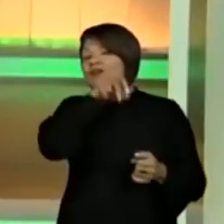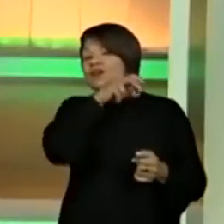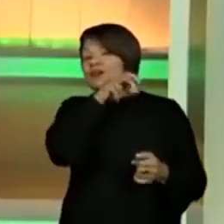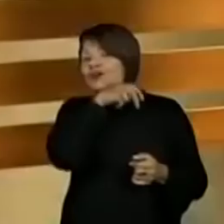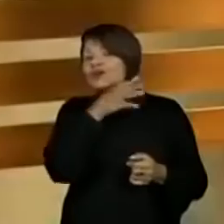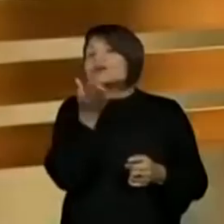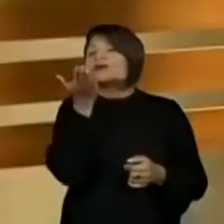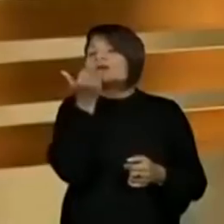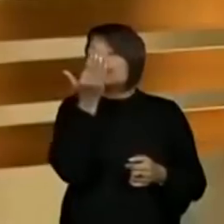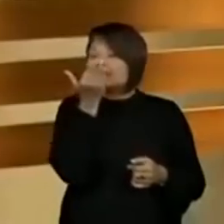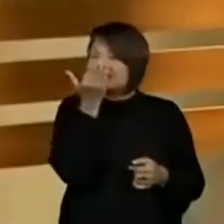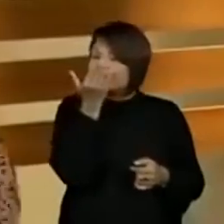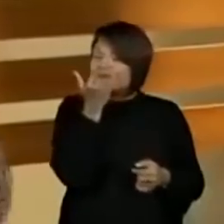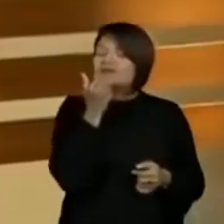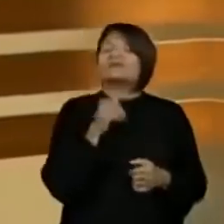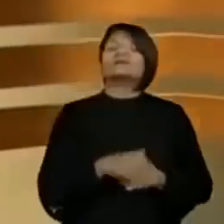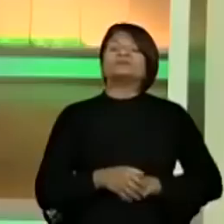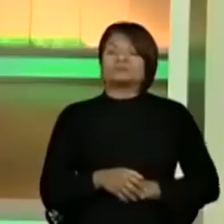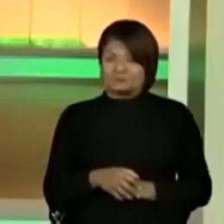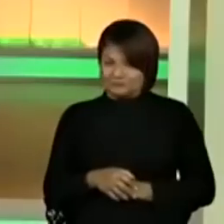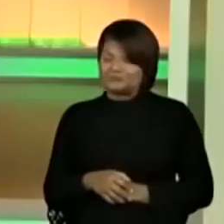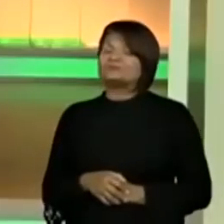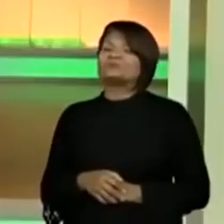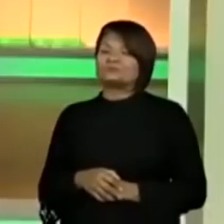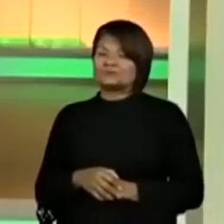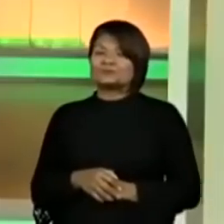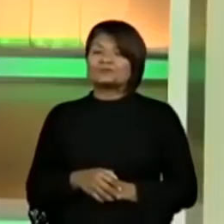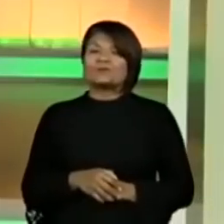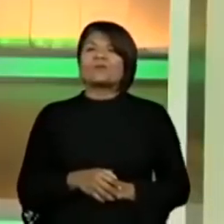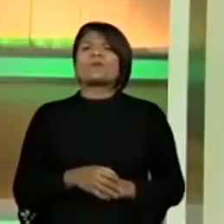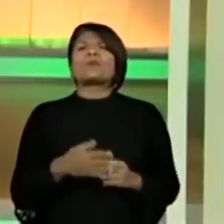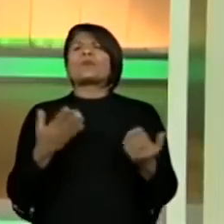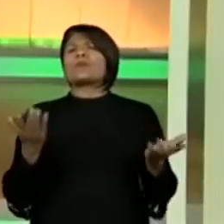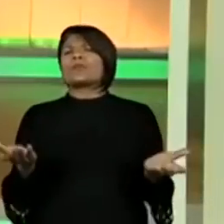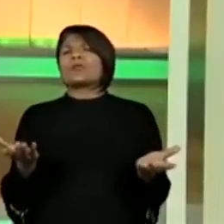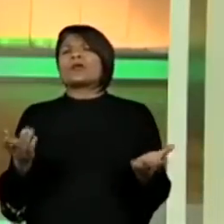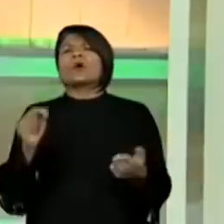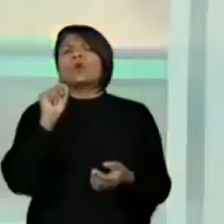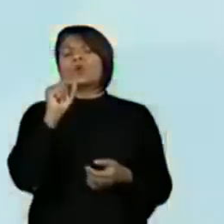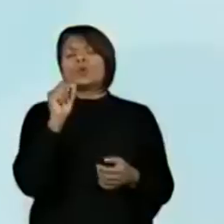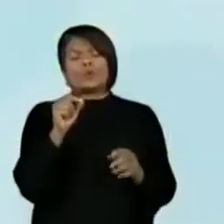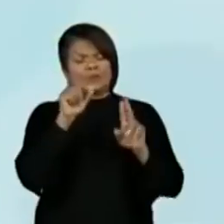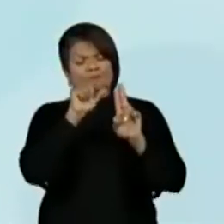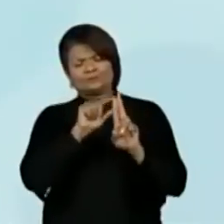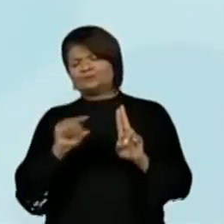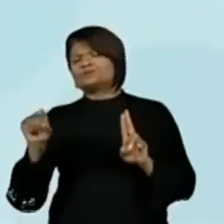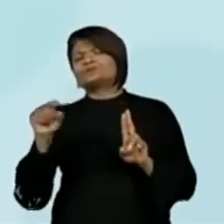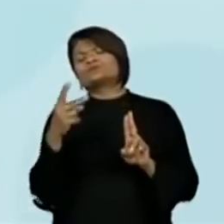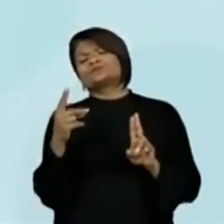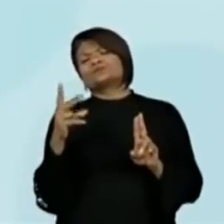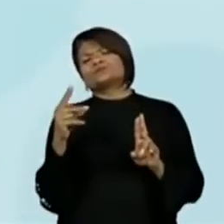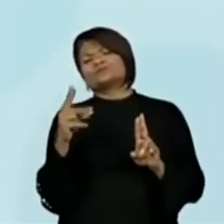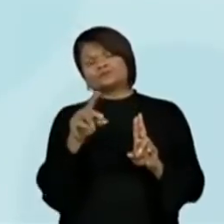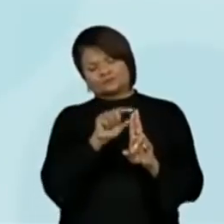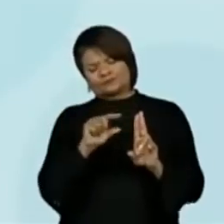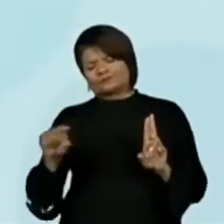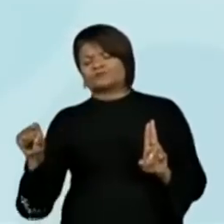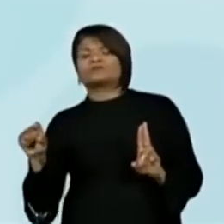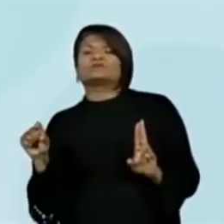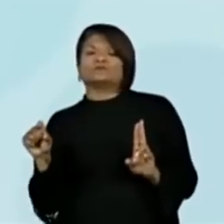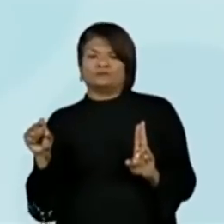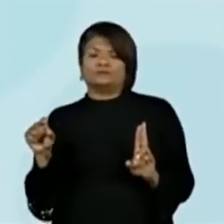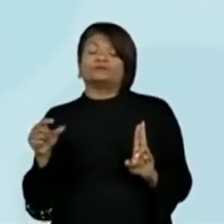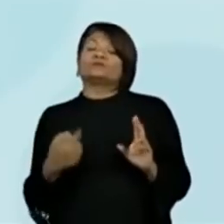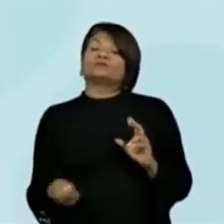A alimentação. Isso mesmo, isso mesmo. Sobre o que trata o segundo parágrafo? E o segundo parágrafo? Aí a gente tem que